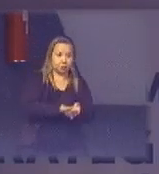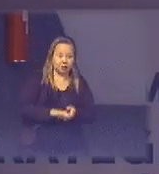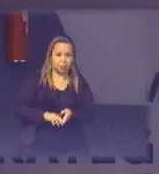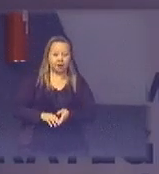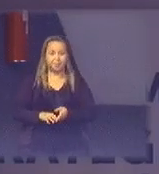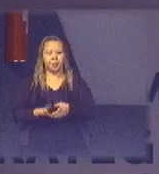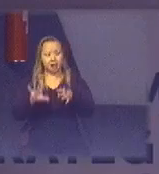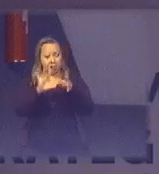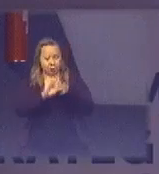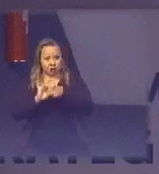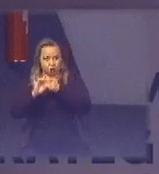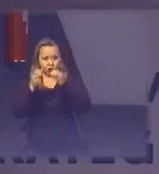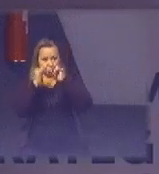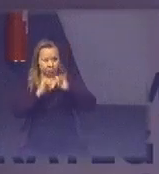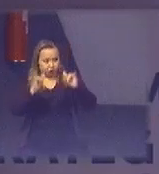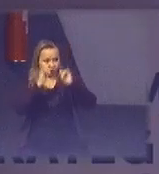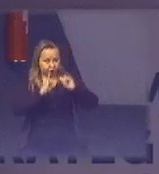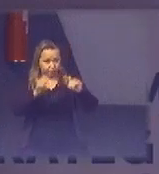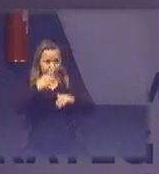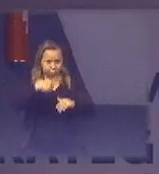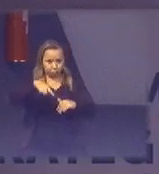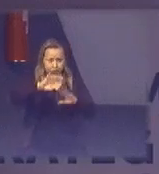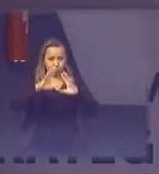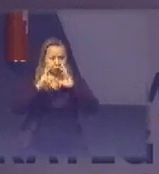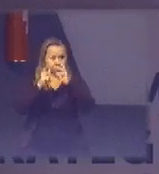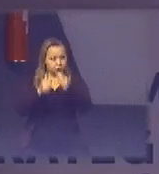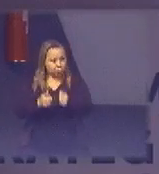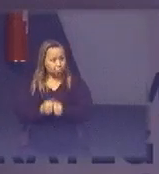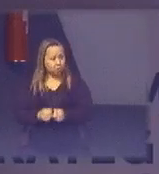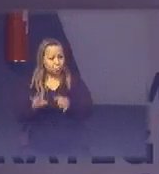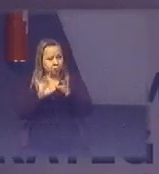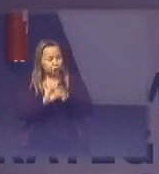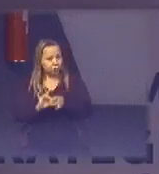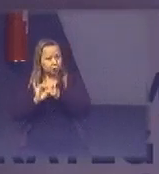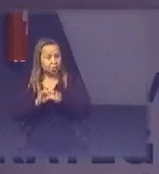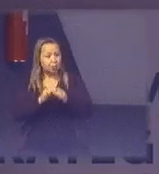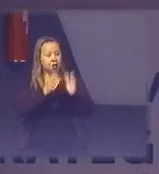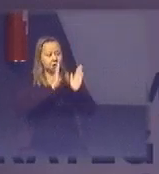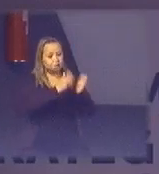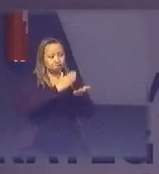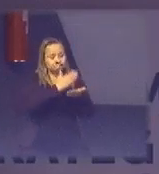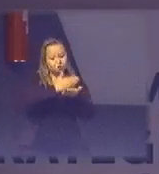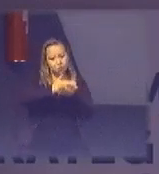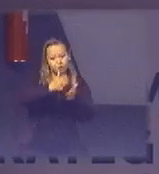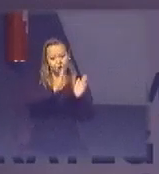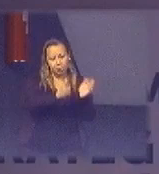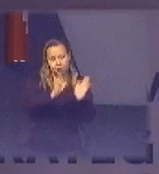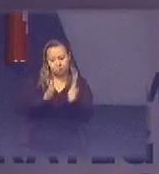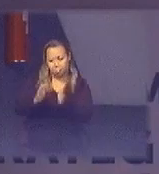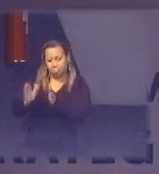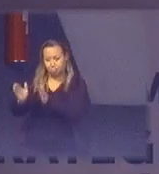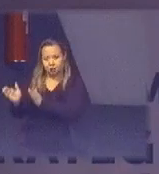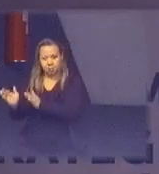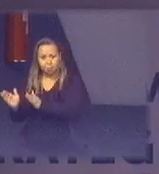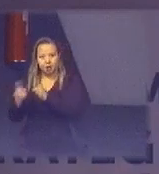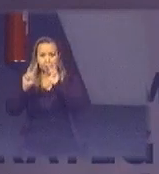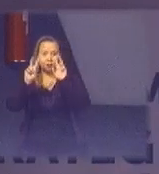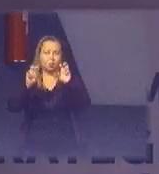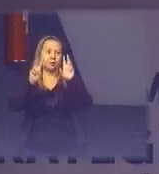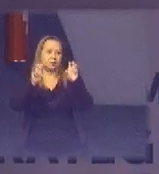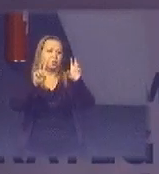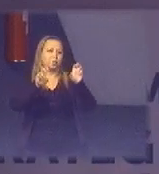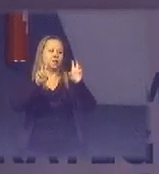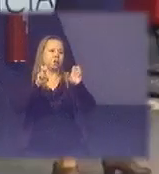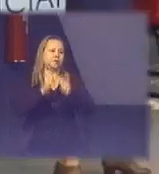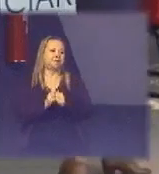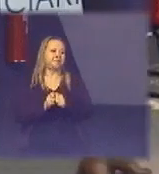base de informações das recicladoras onde elas estão segregadas por categorias bem já disse para vocês de como fazer então todo mundo pode